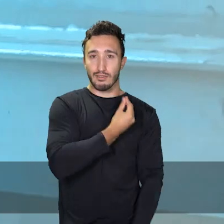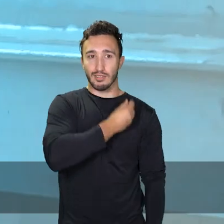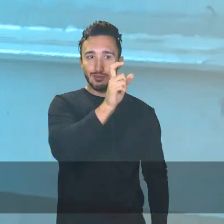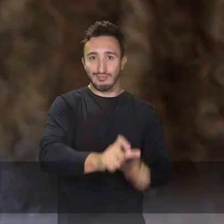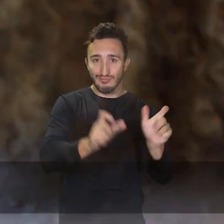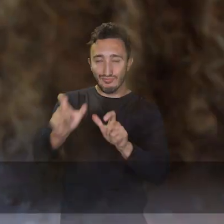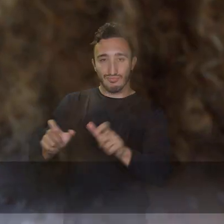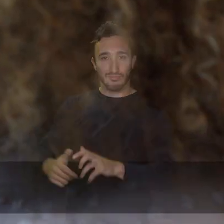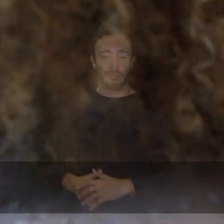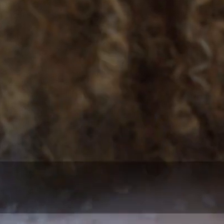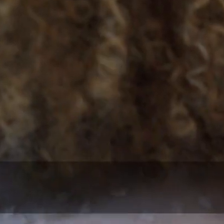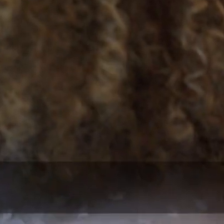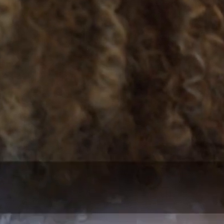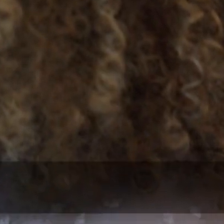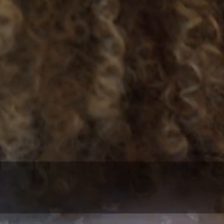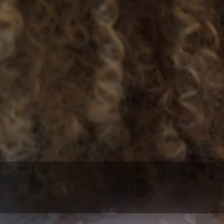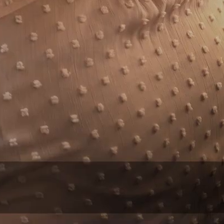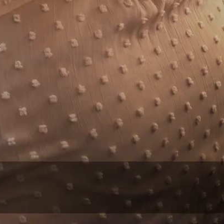essa realidade.